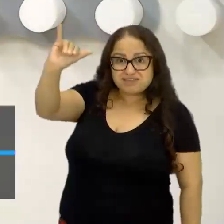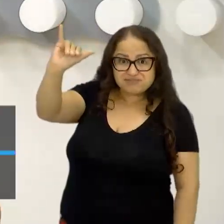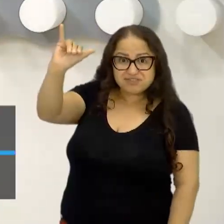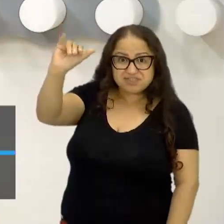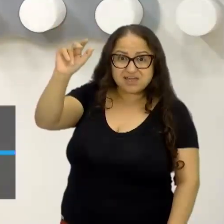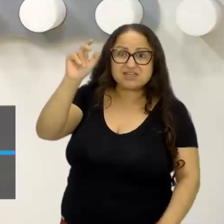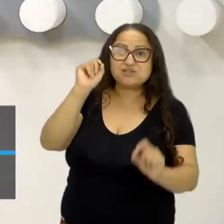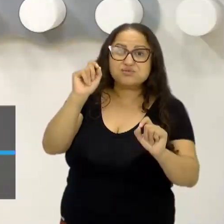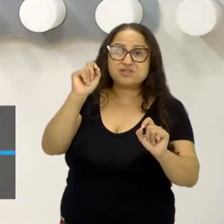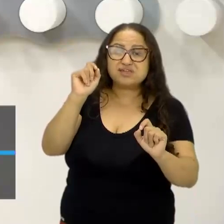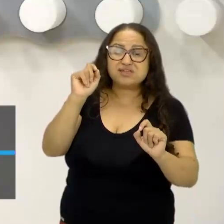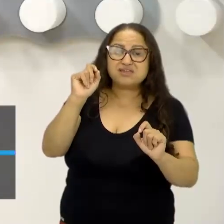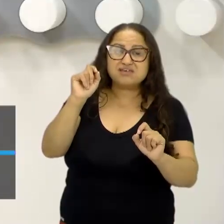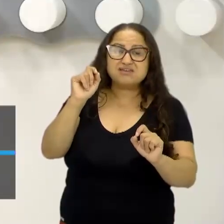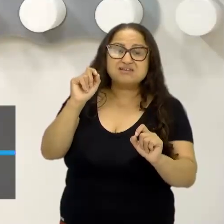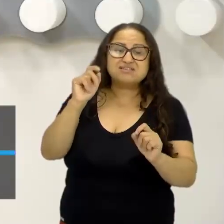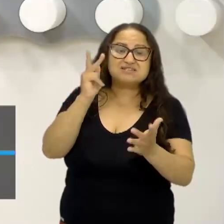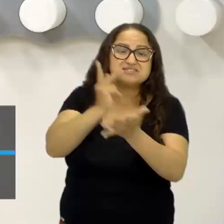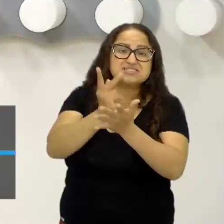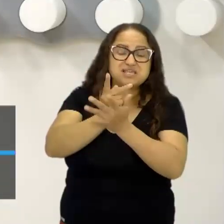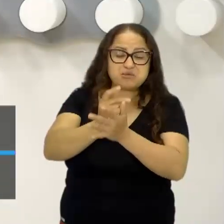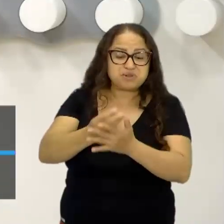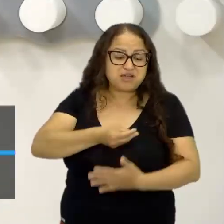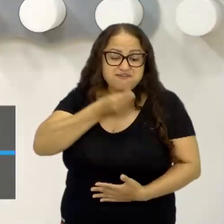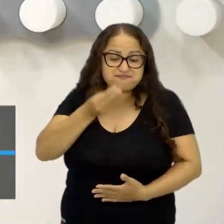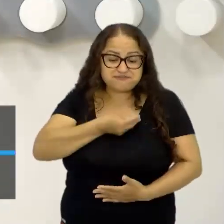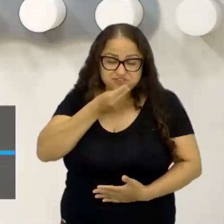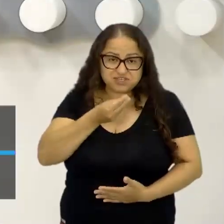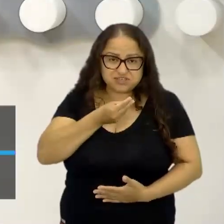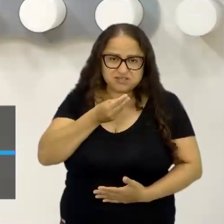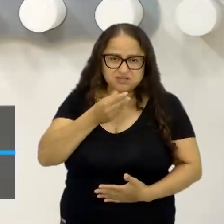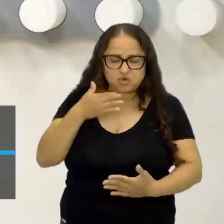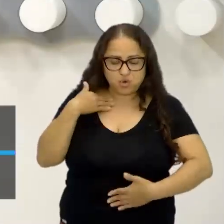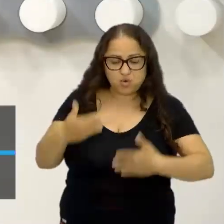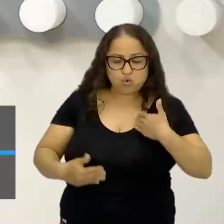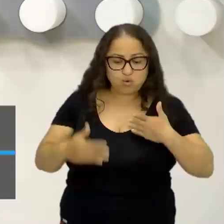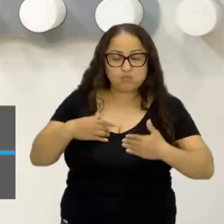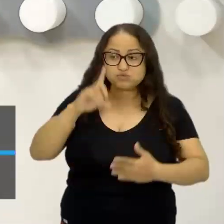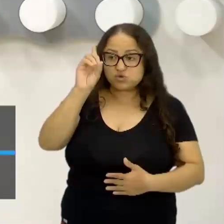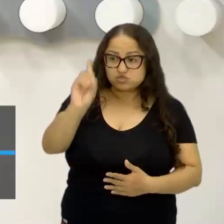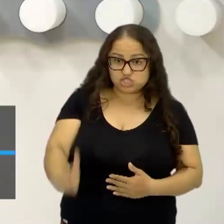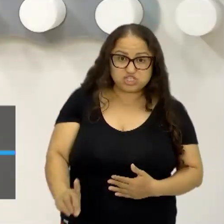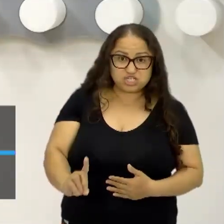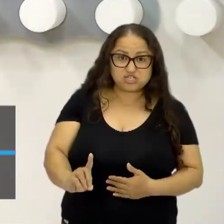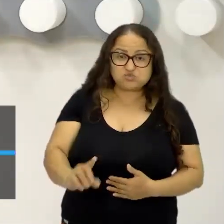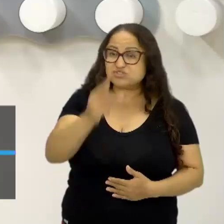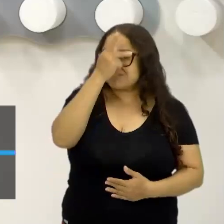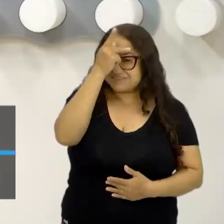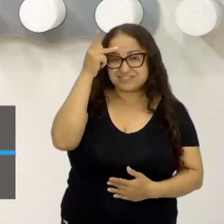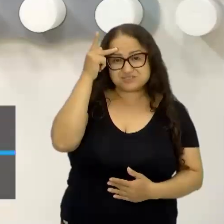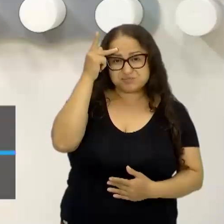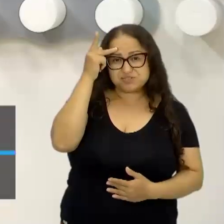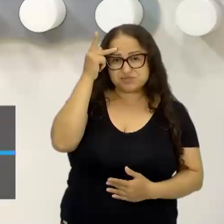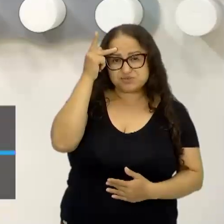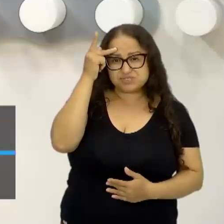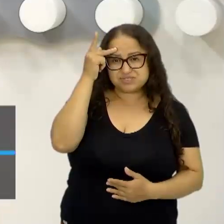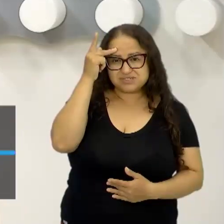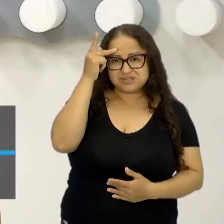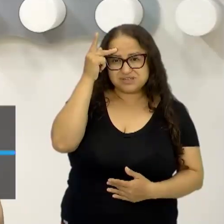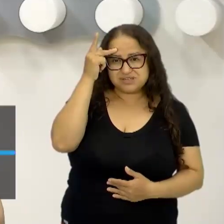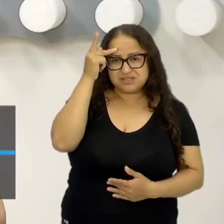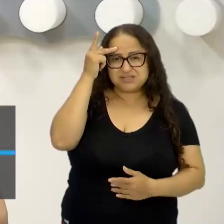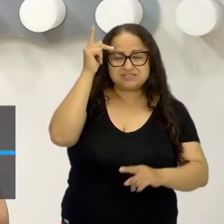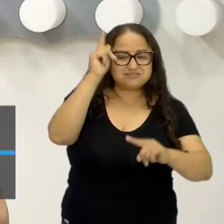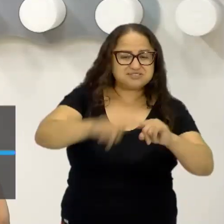sobre a vida, sobre a integridade física, sobre os direitos dos indivíduos seja infringido, né.